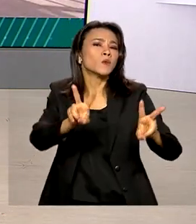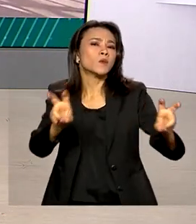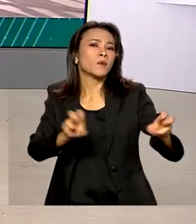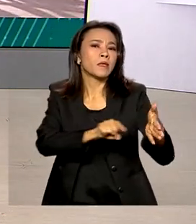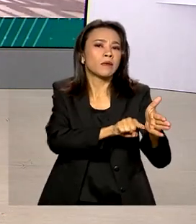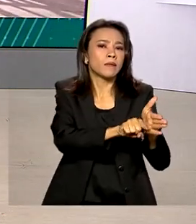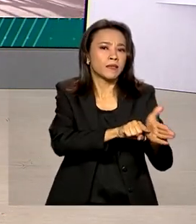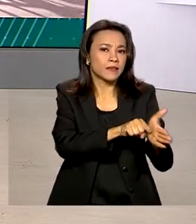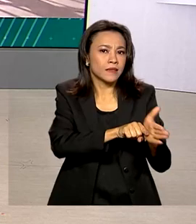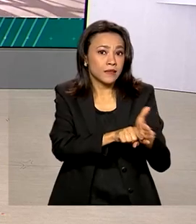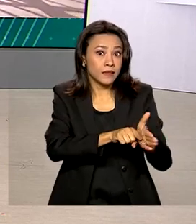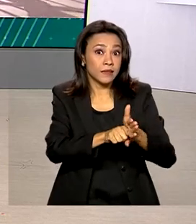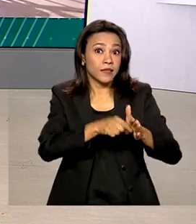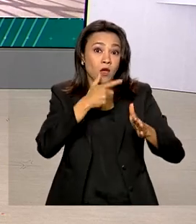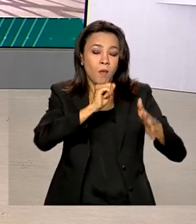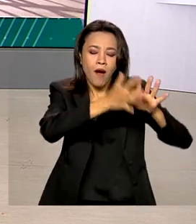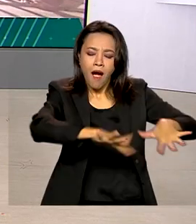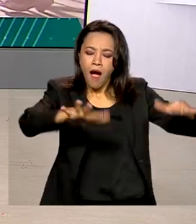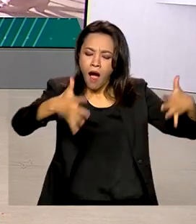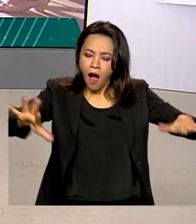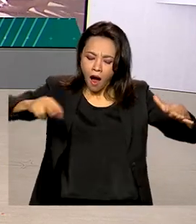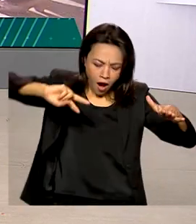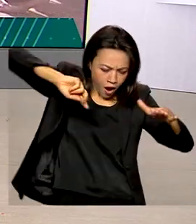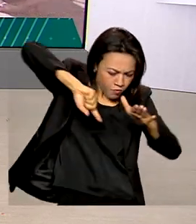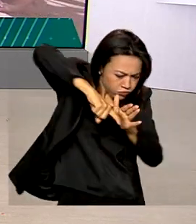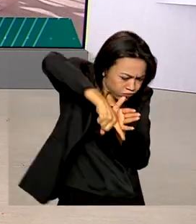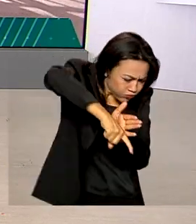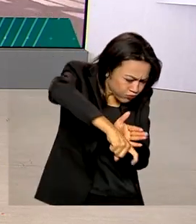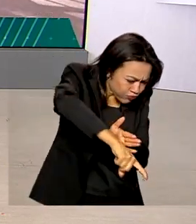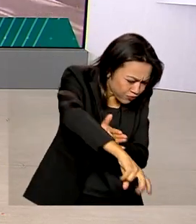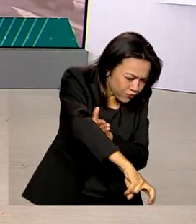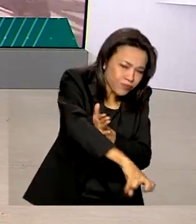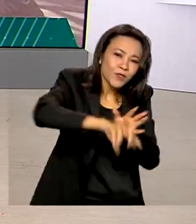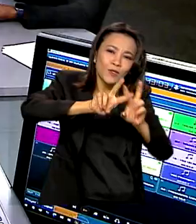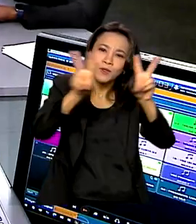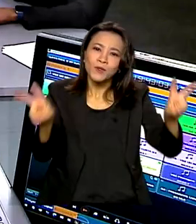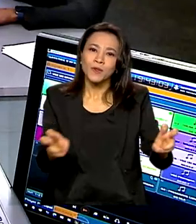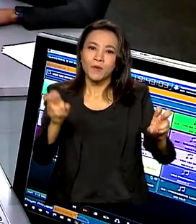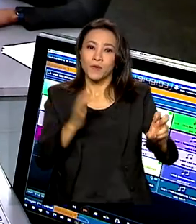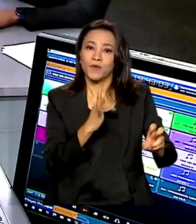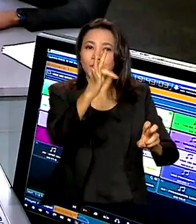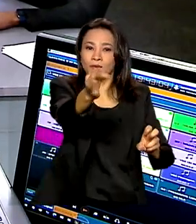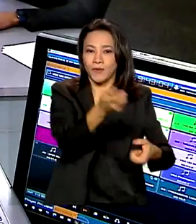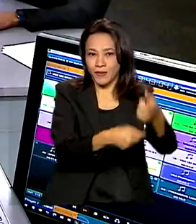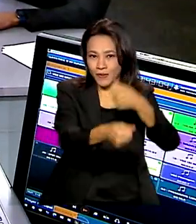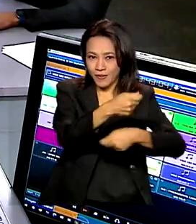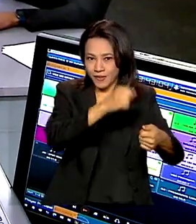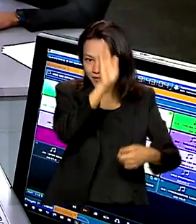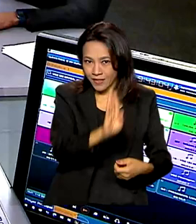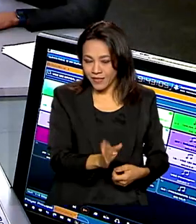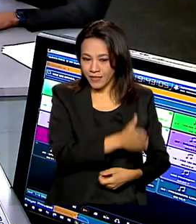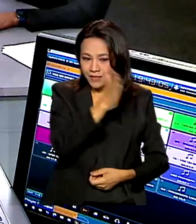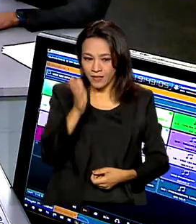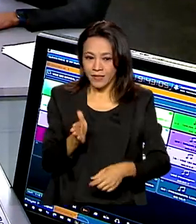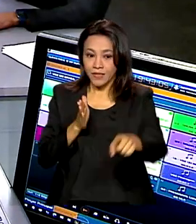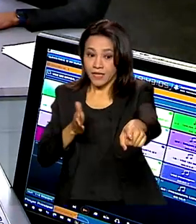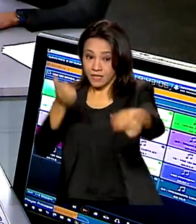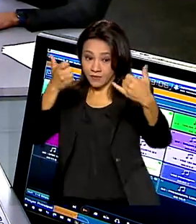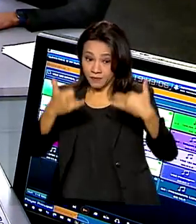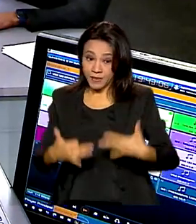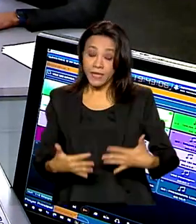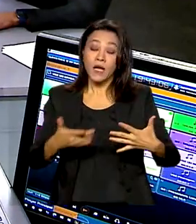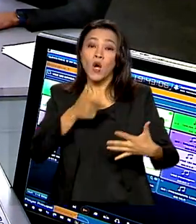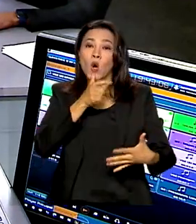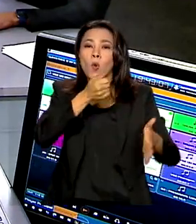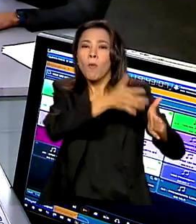exploração do Oceano Atlântico para o futuro da economia brasileira. A gente pensa, às vezes, que o mar ou o